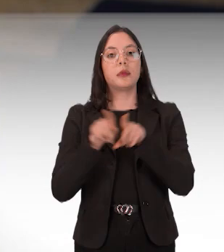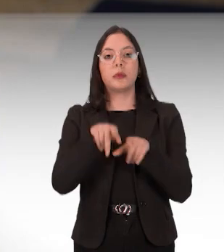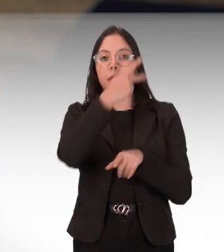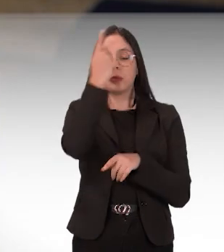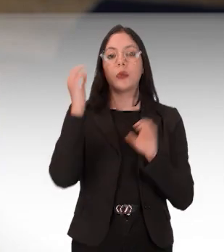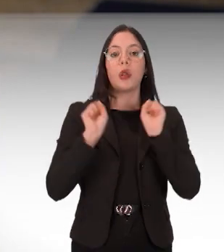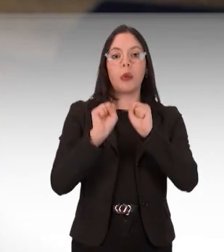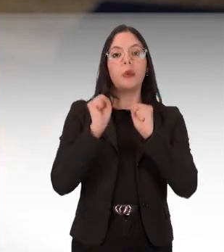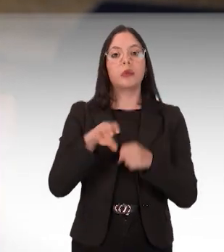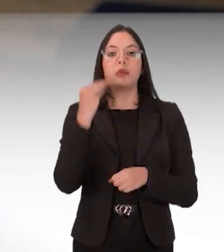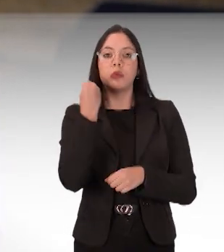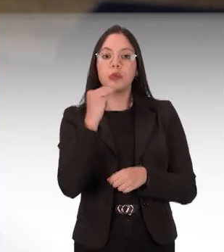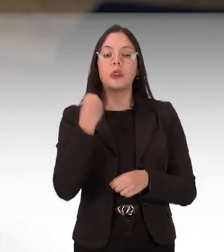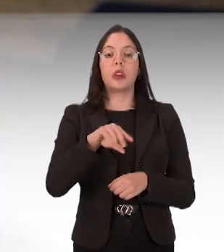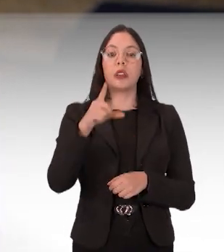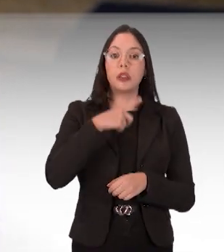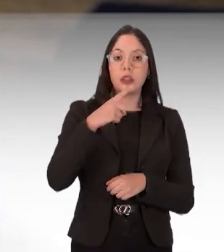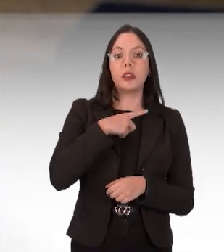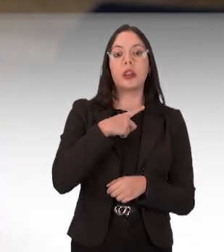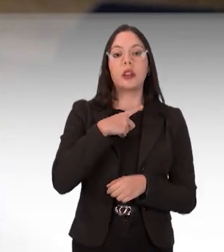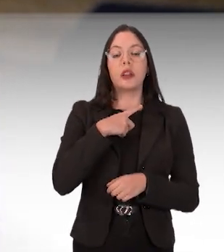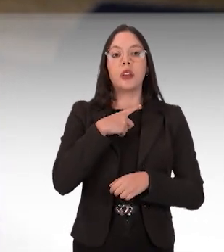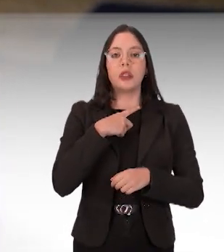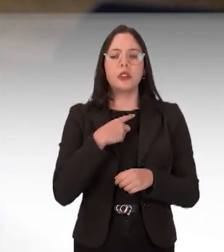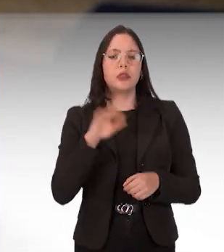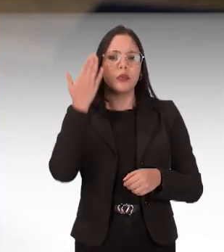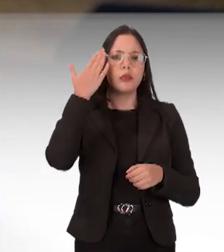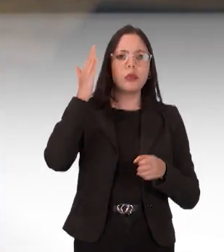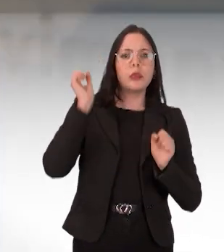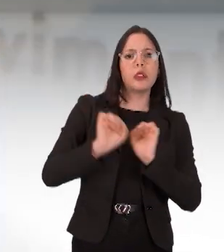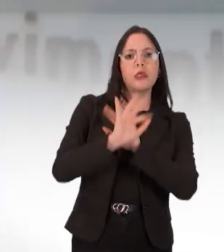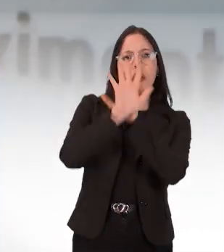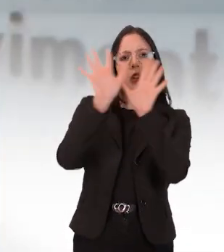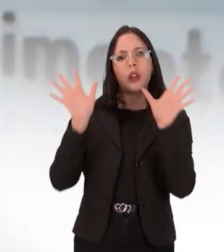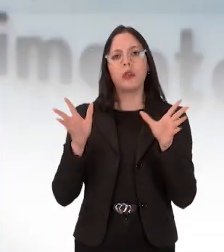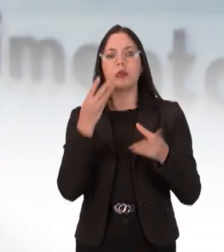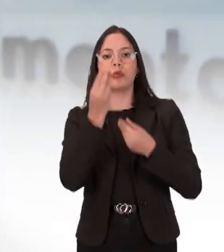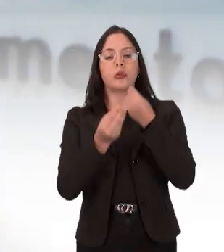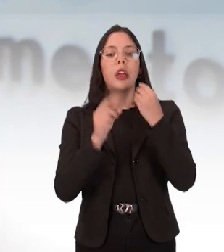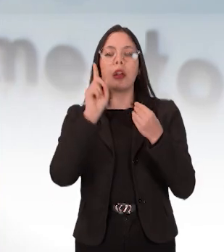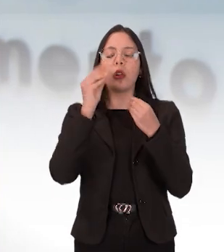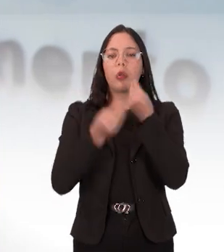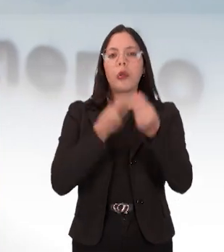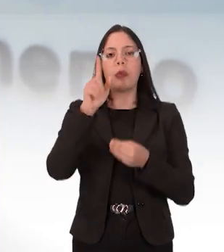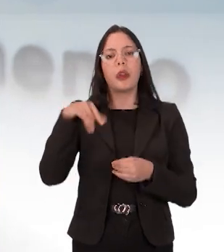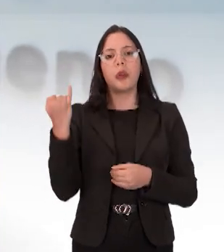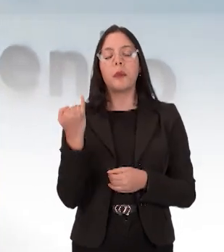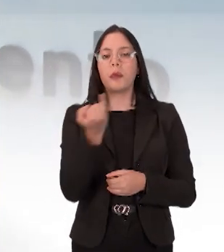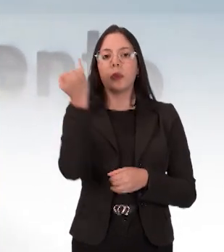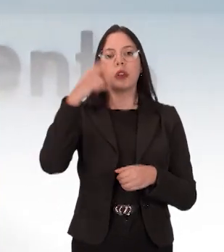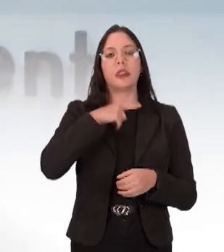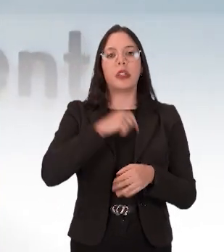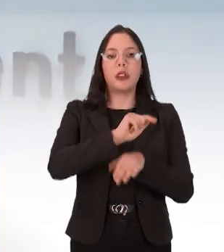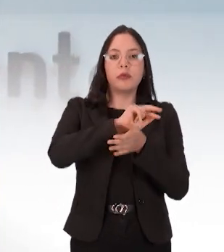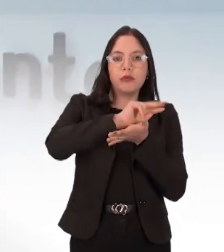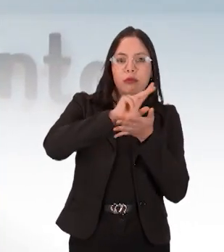uma oportunidade de, a partir da compreensão, entenderem a importância da diversidade.